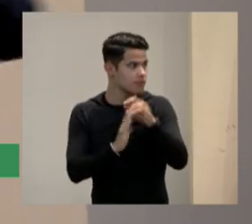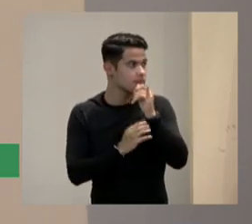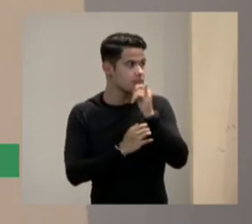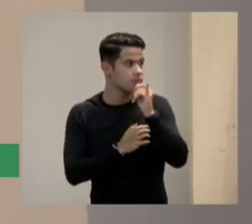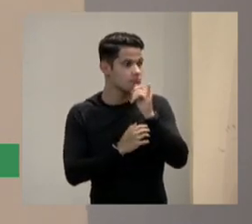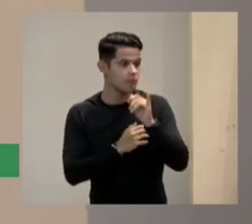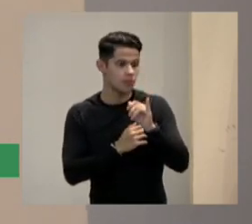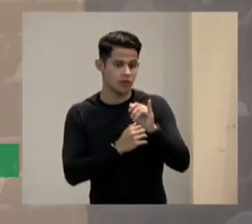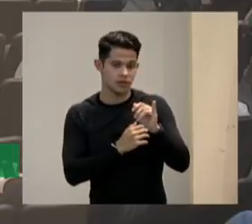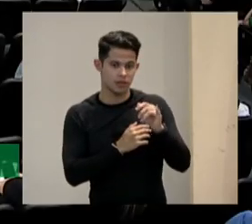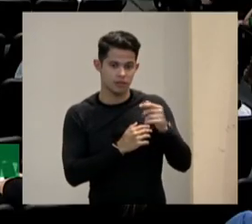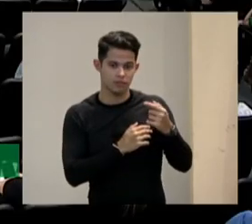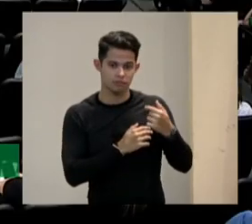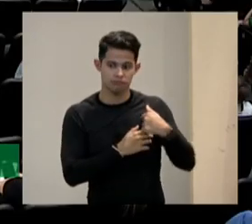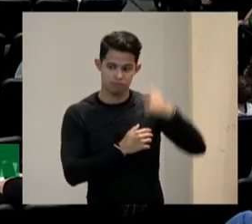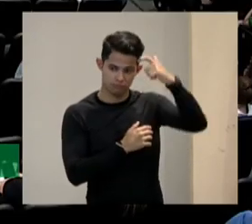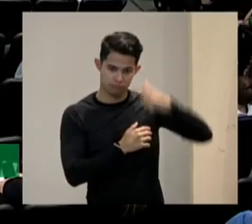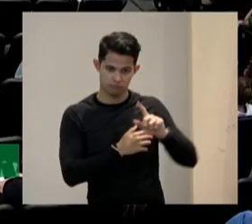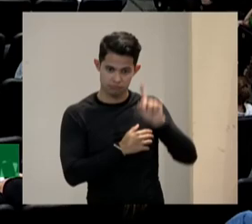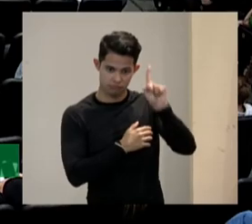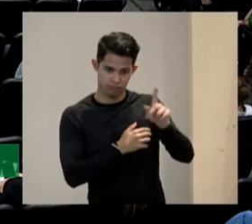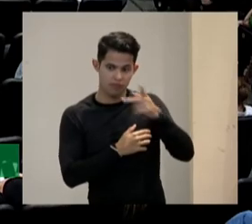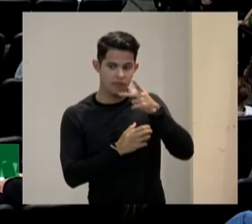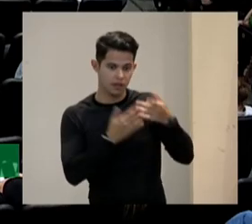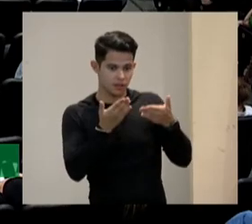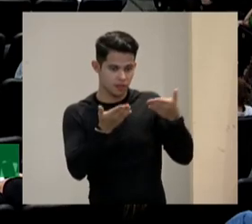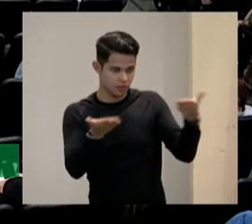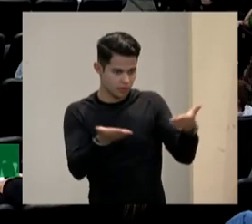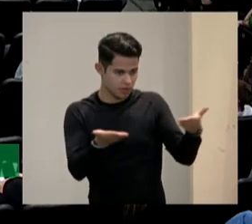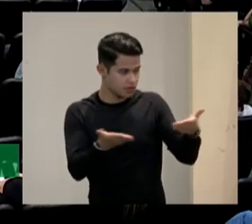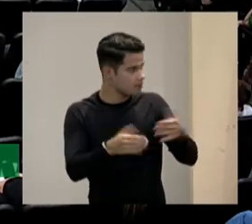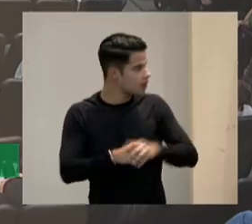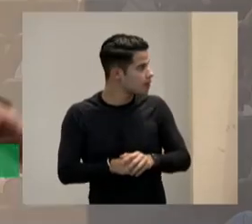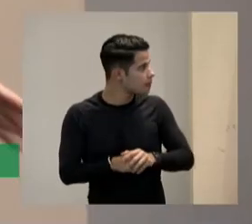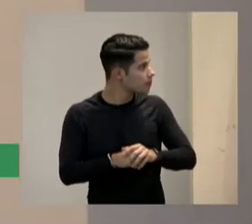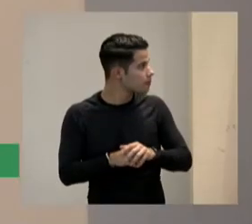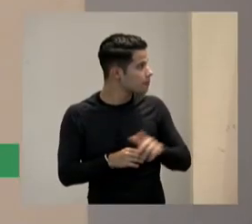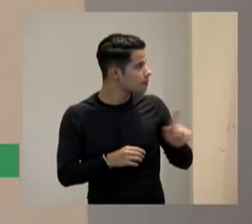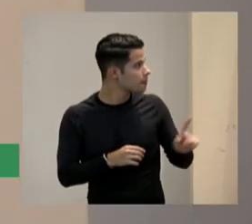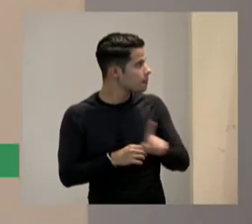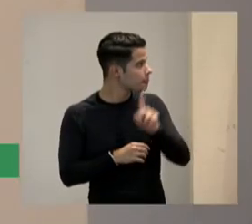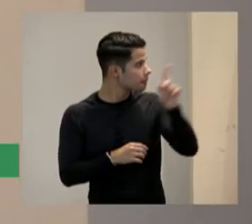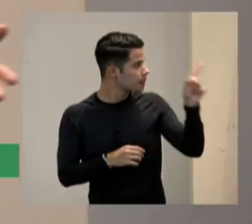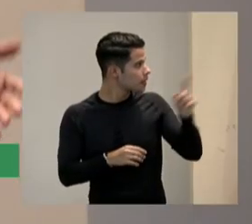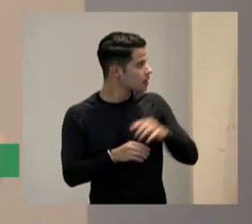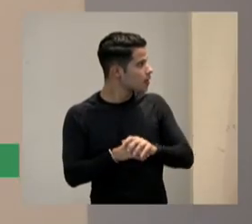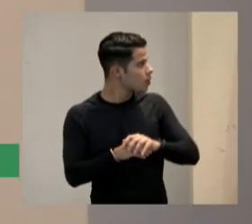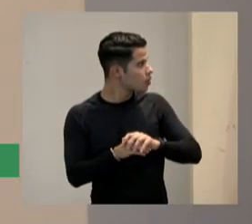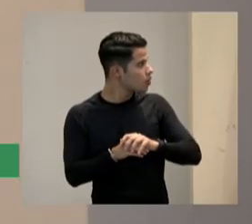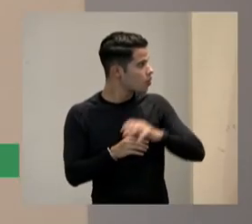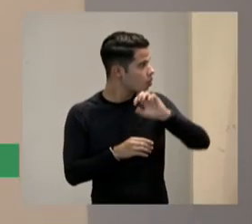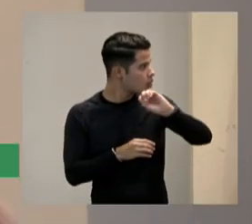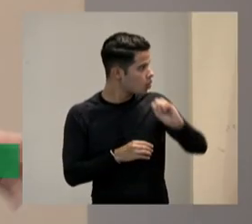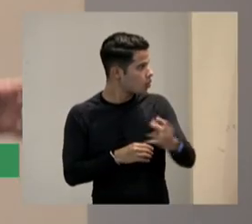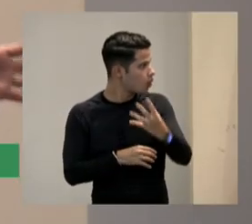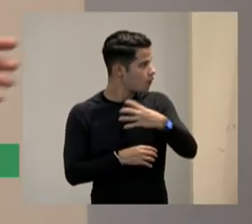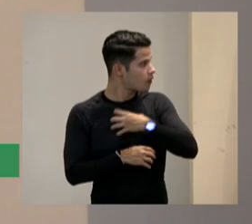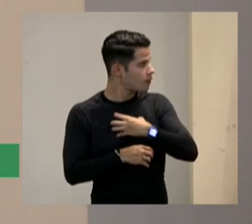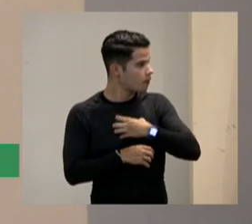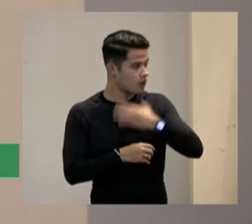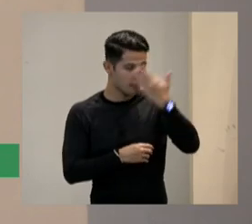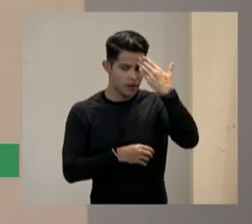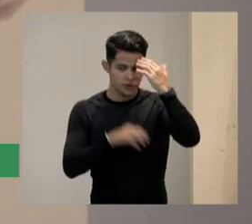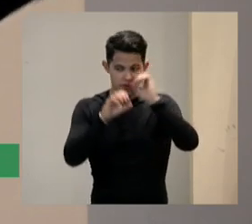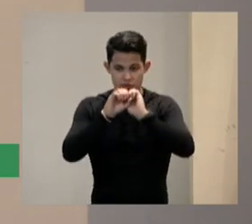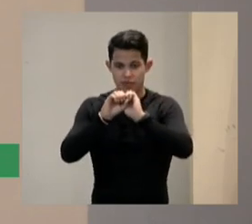falando neste momento nova forma de entender as instituições aqui foi falado hoje de manhã o Silvano me